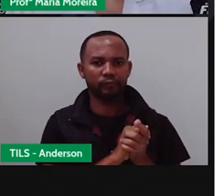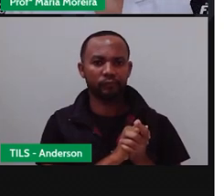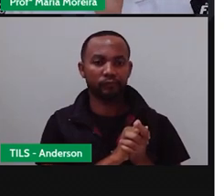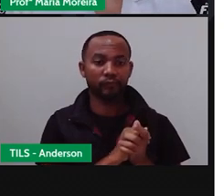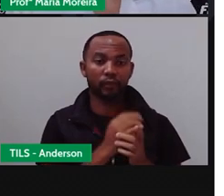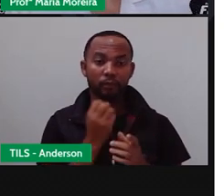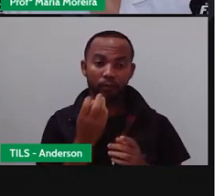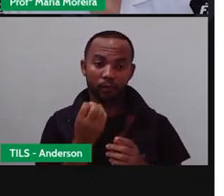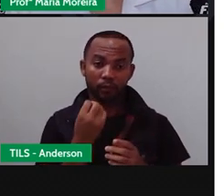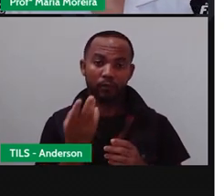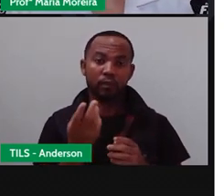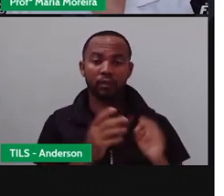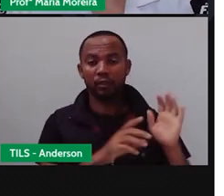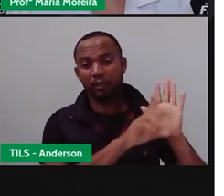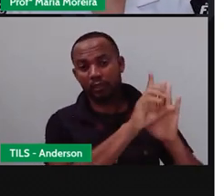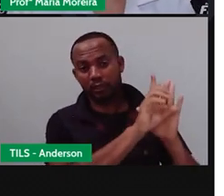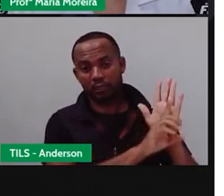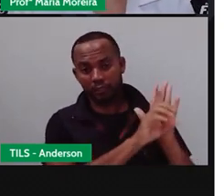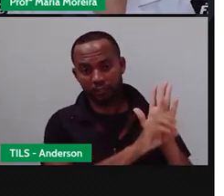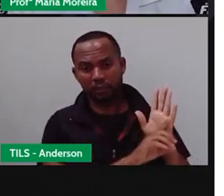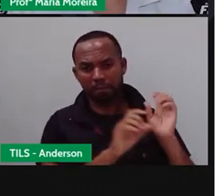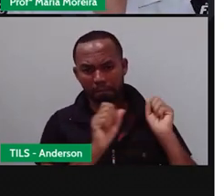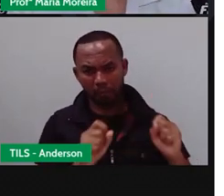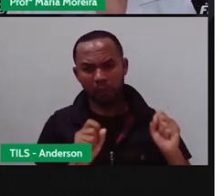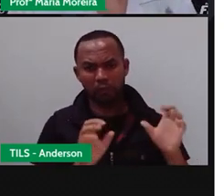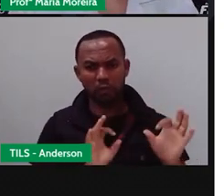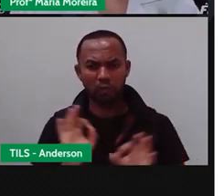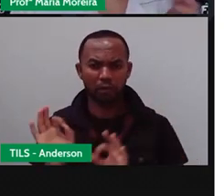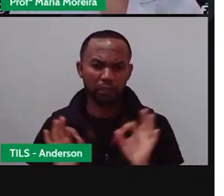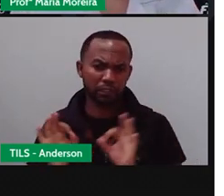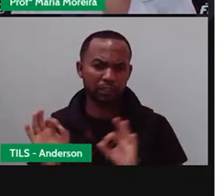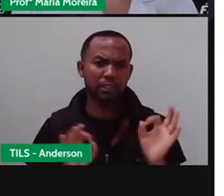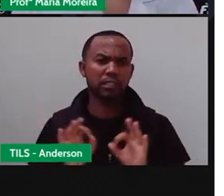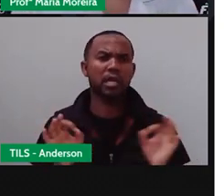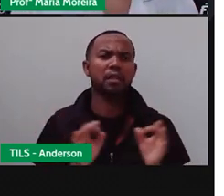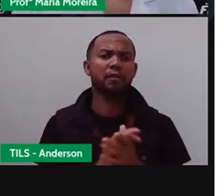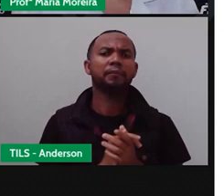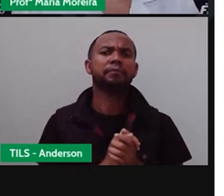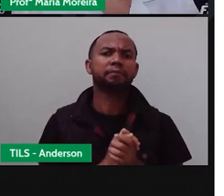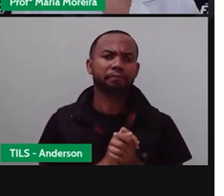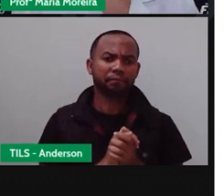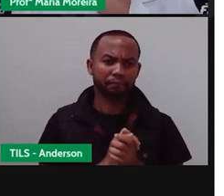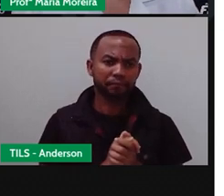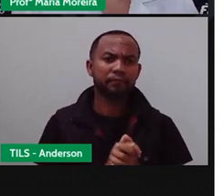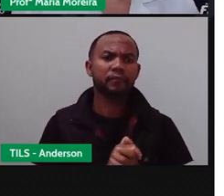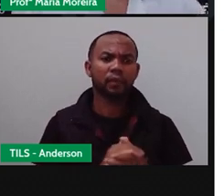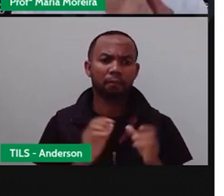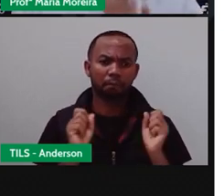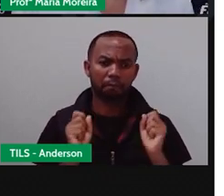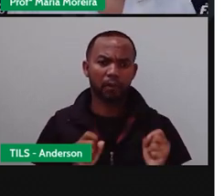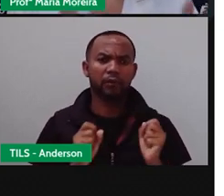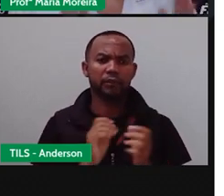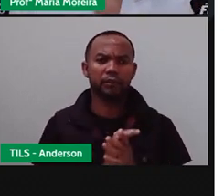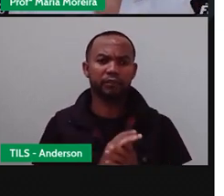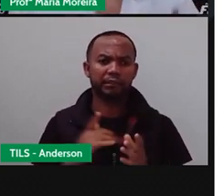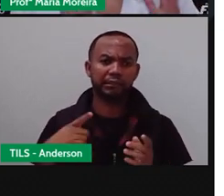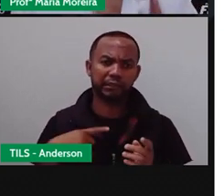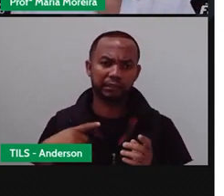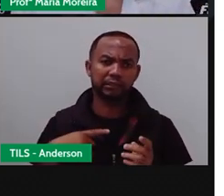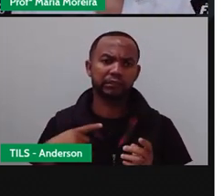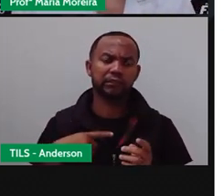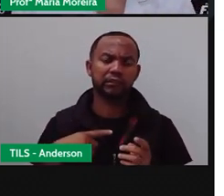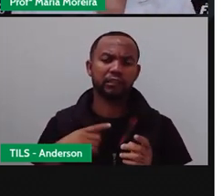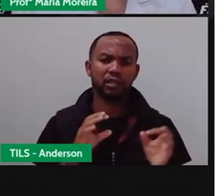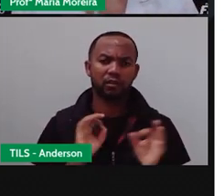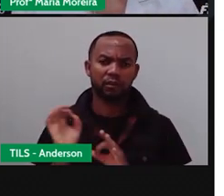Bom, as listas, elas podem ser organizadas, né? Podem ser. Não quer dizer que tem que ser